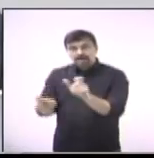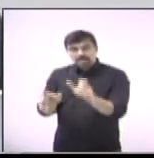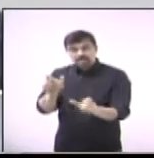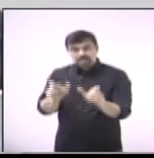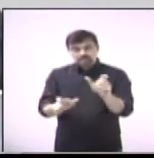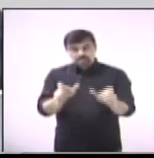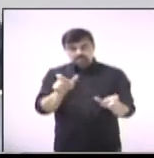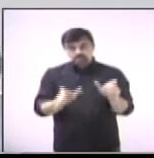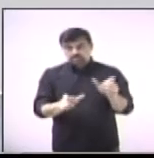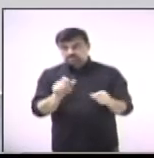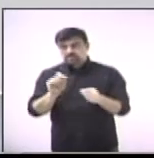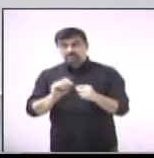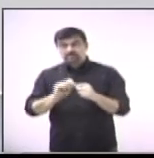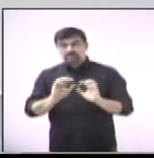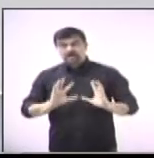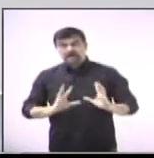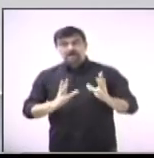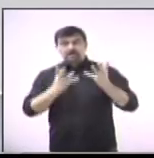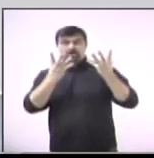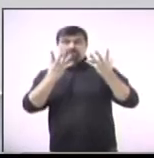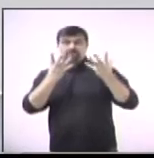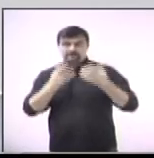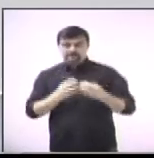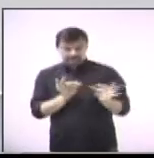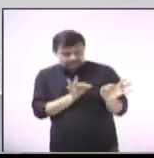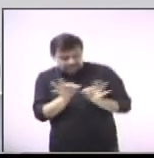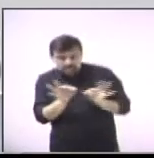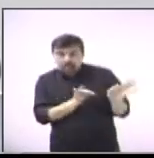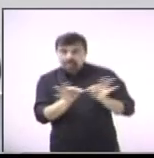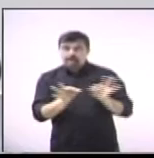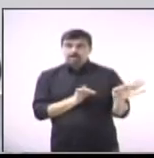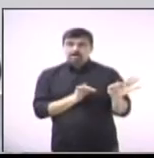fazem acontecer essas festividades.